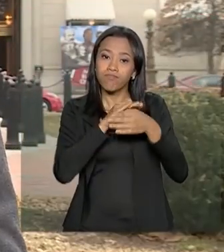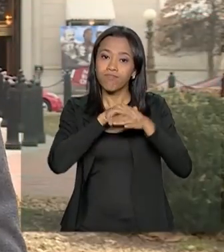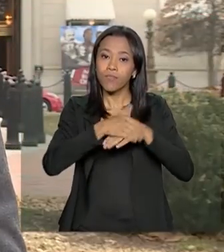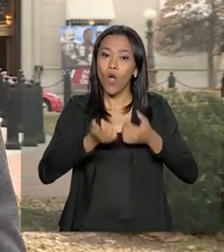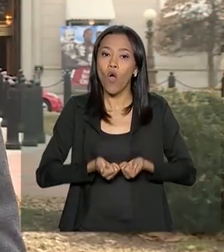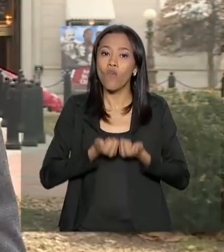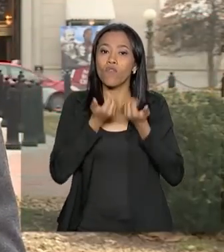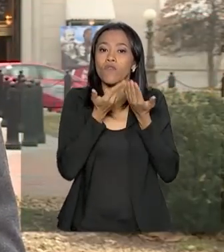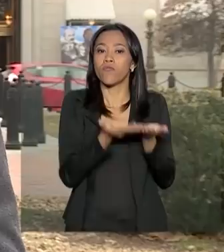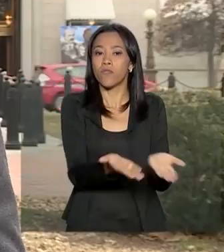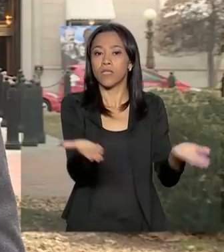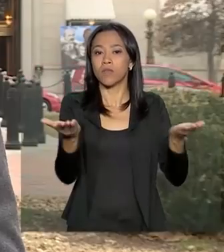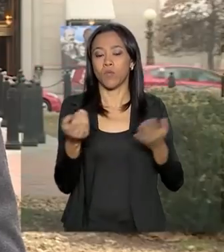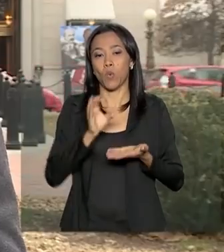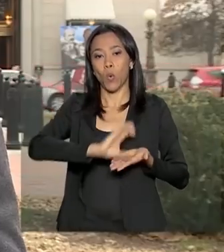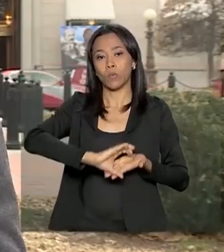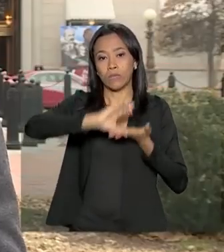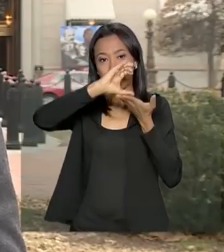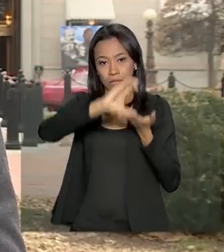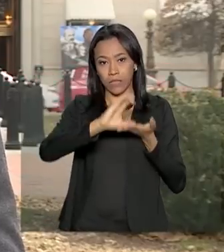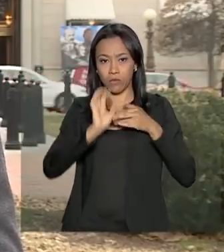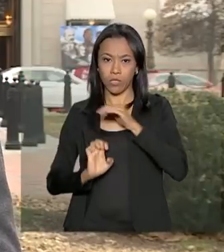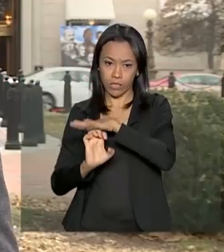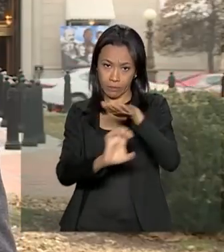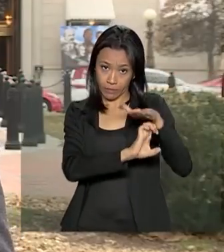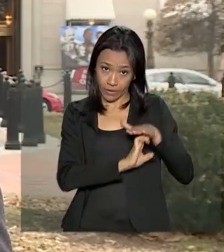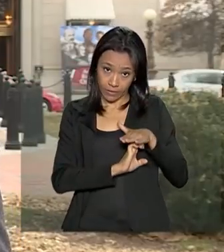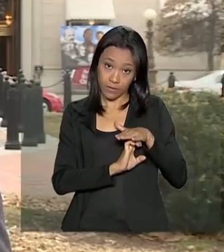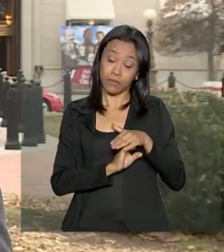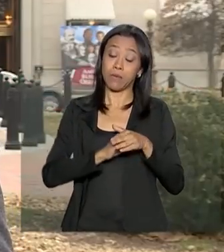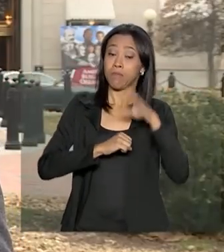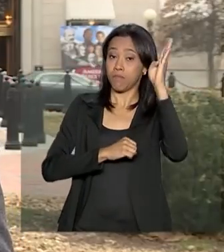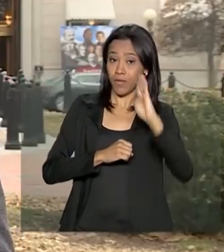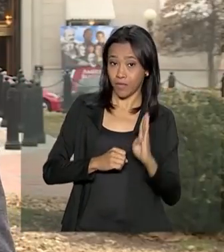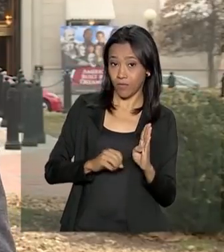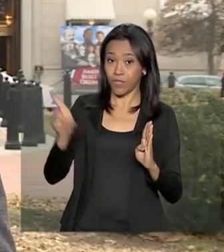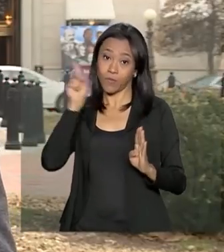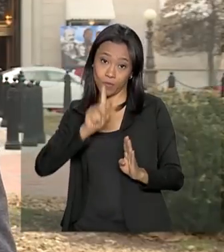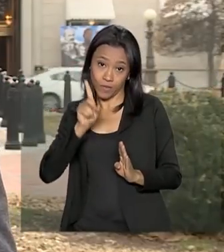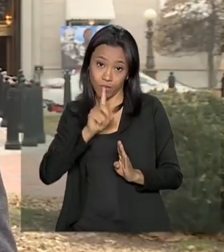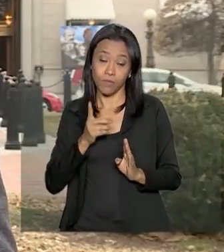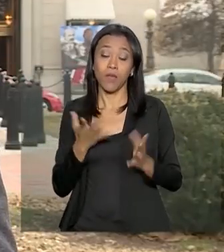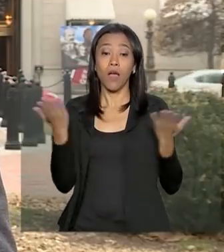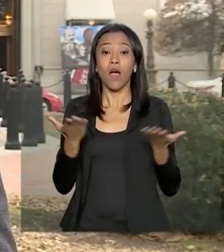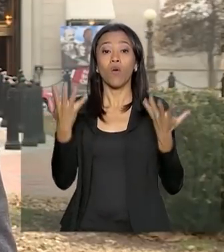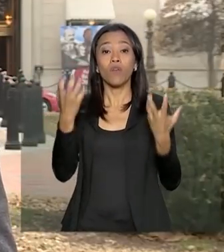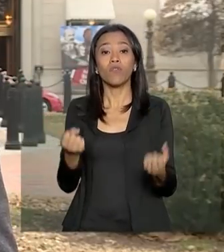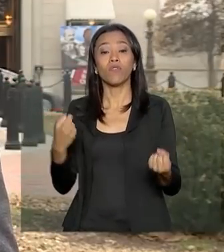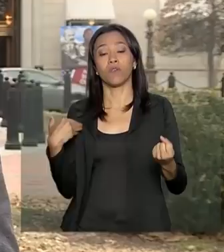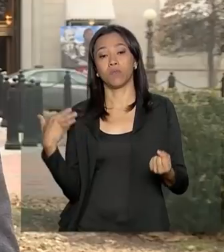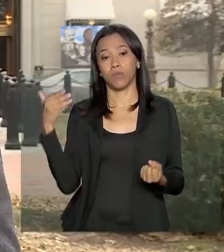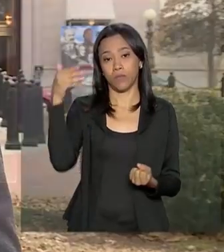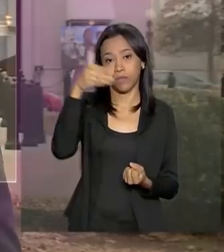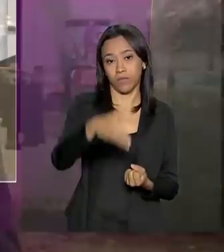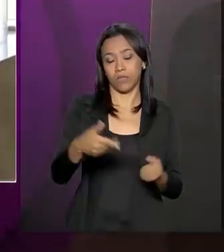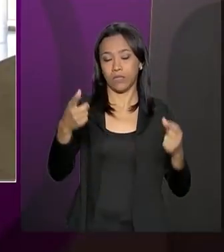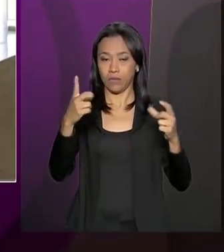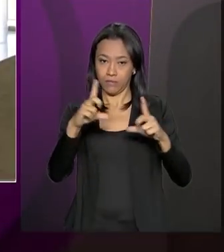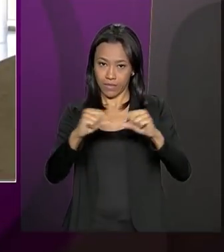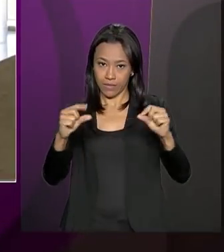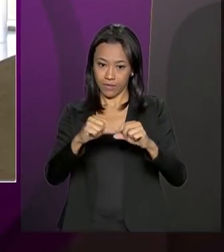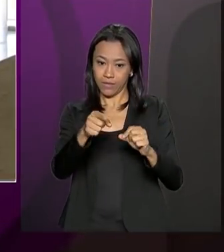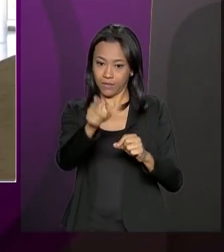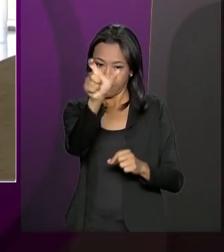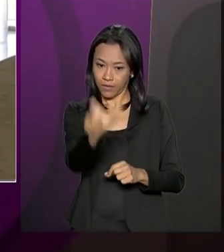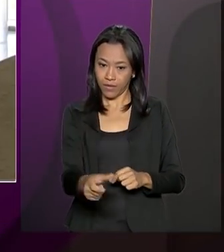pelo Conselho Empresarial Brasil-Estados Unidos. Agora vamos à Brasília falar com a repórter Luciana Colares,